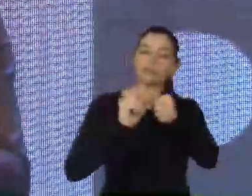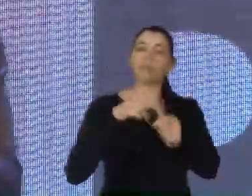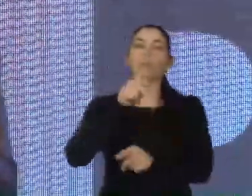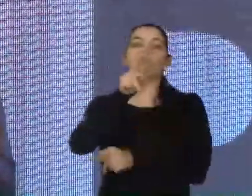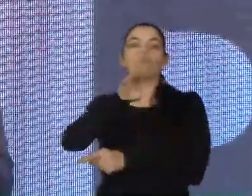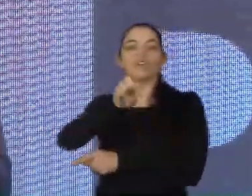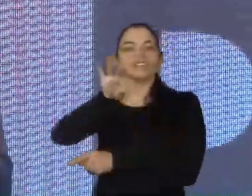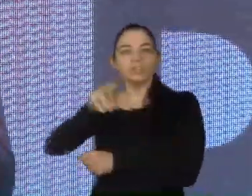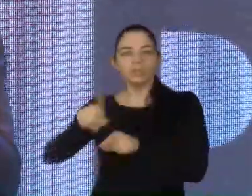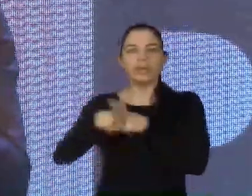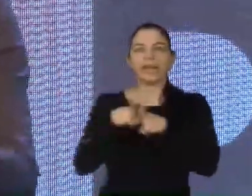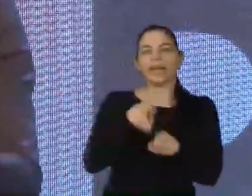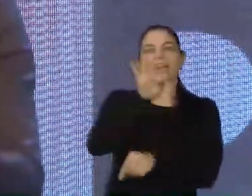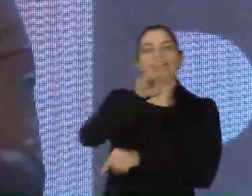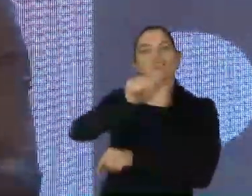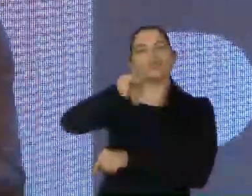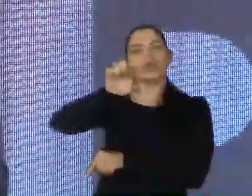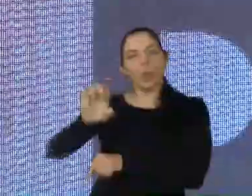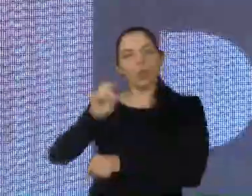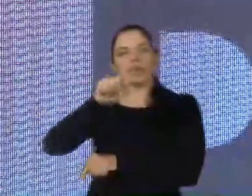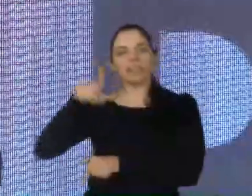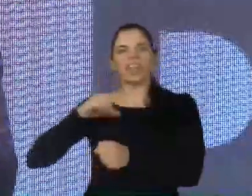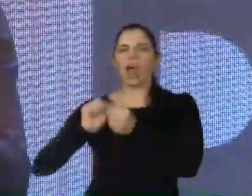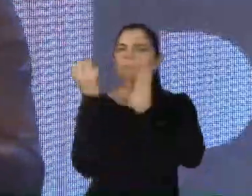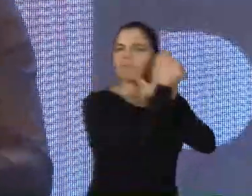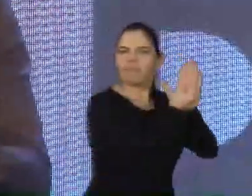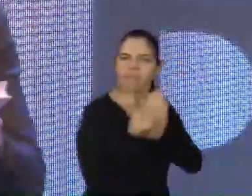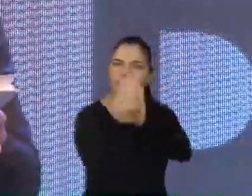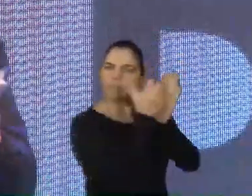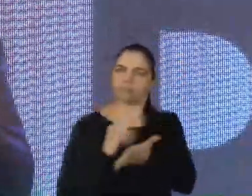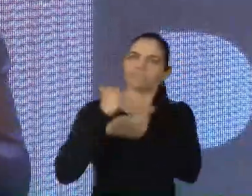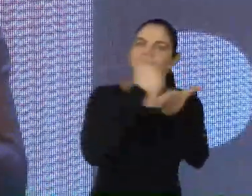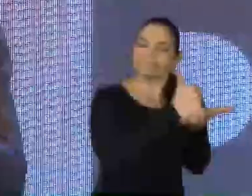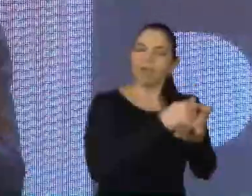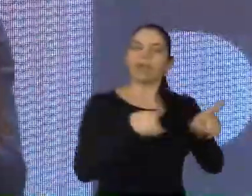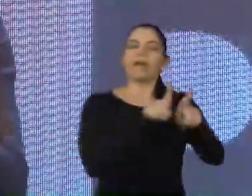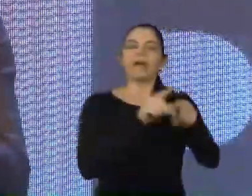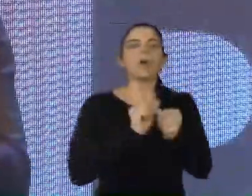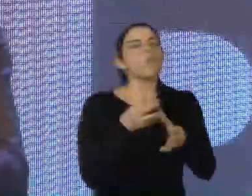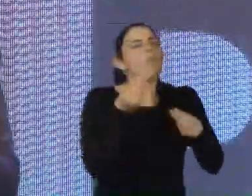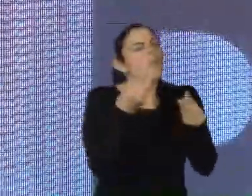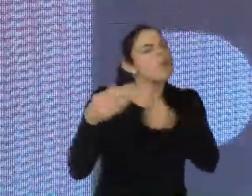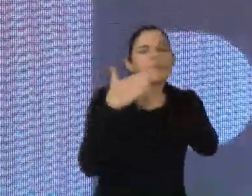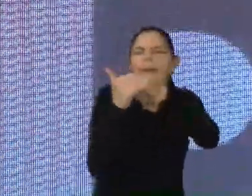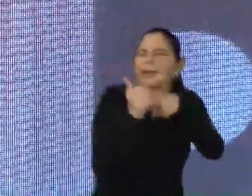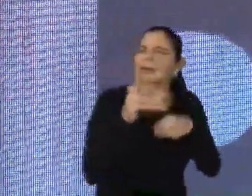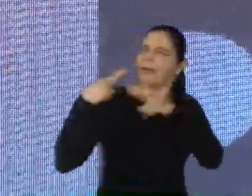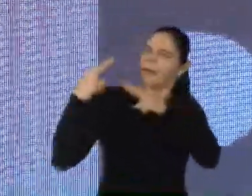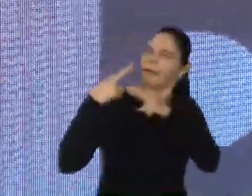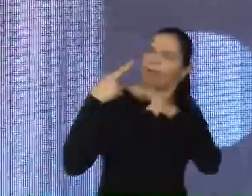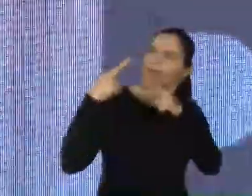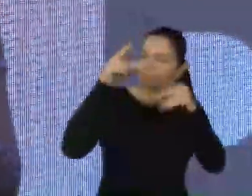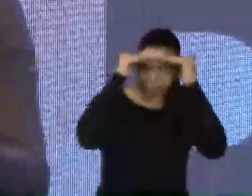e também da Zuckerman Leilões. Bom, eu quero registrar aqui também, Ju, com muito carinho e respeito, o apoio da minha